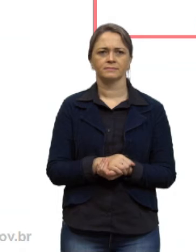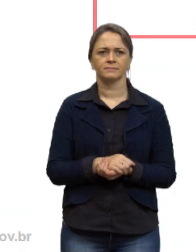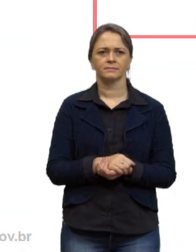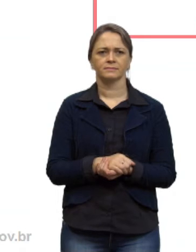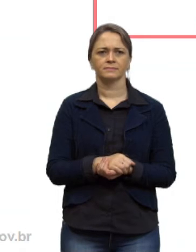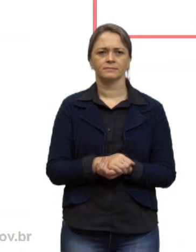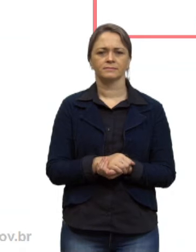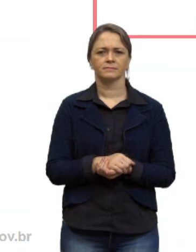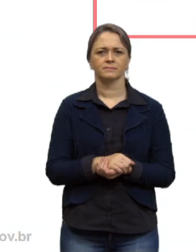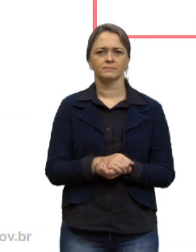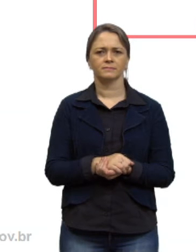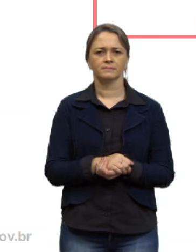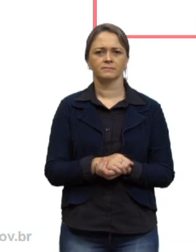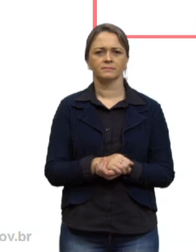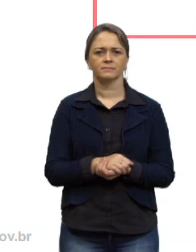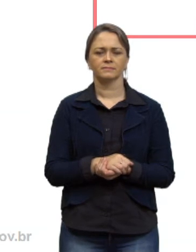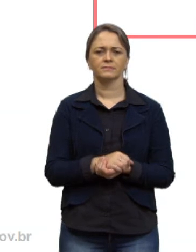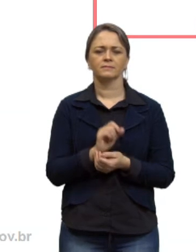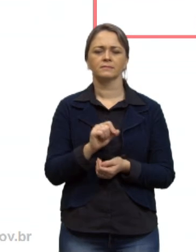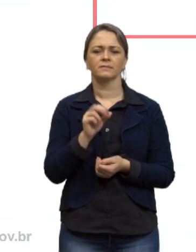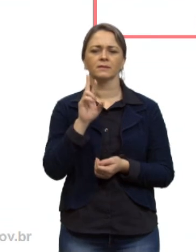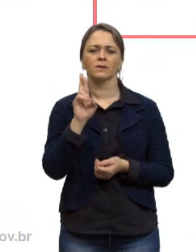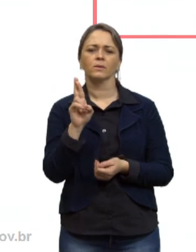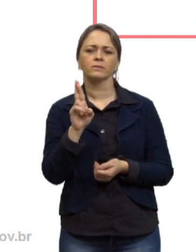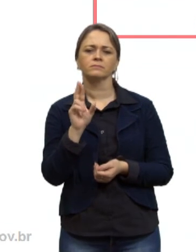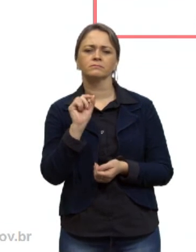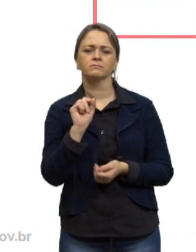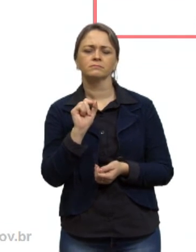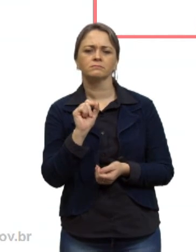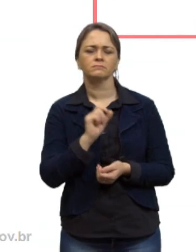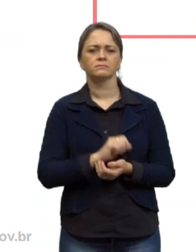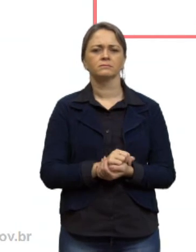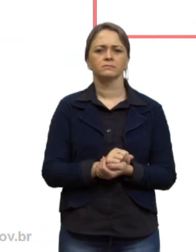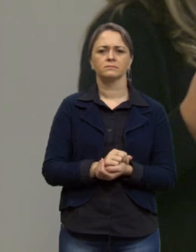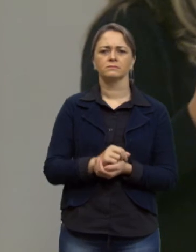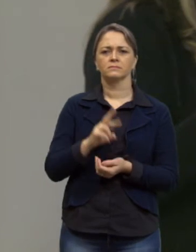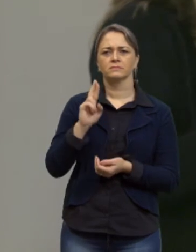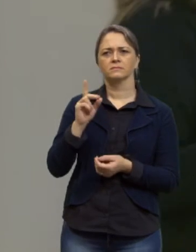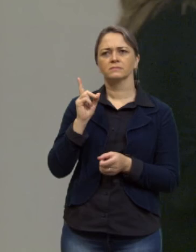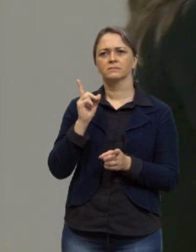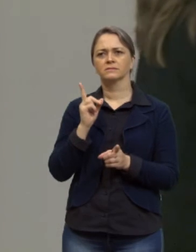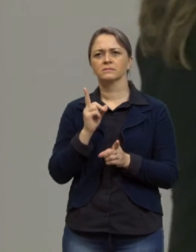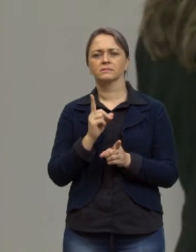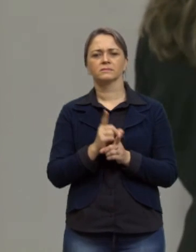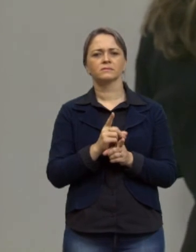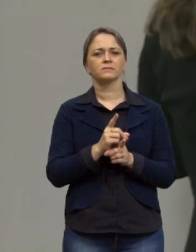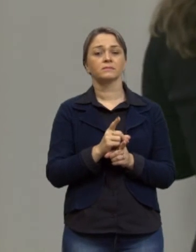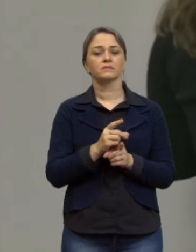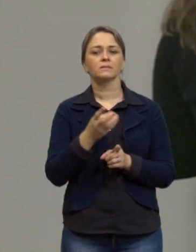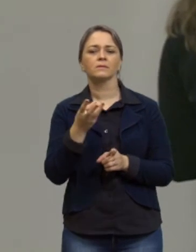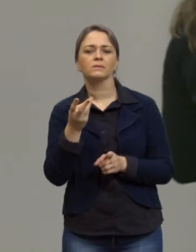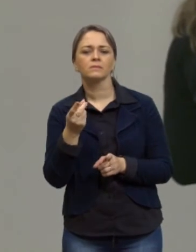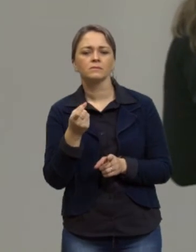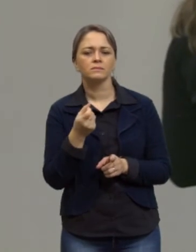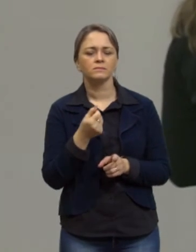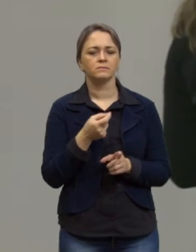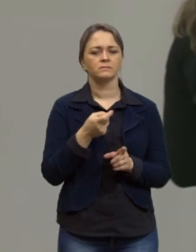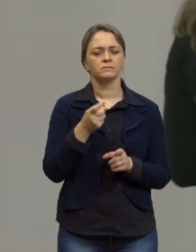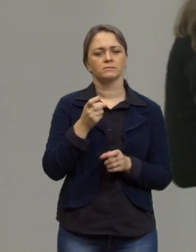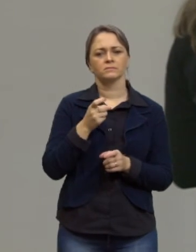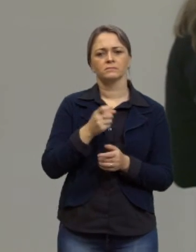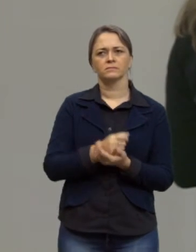então vamos saber quem é a razão porque pela razão eu descubro quem é esse valor desse x então